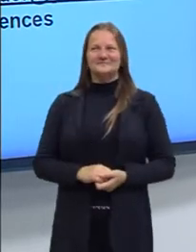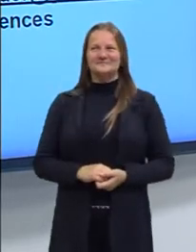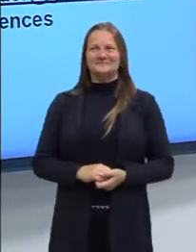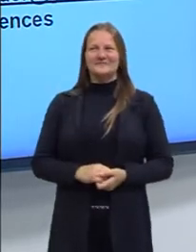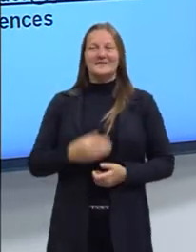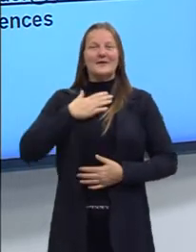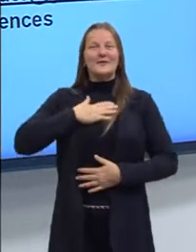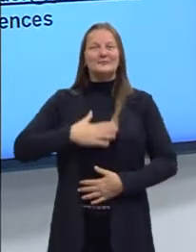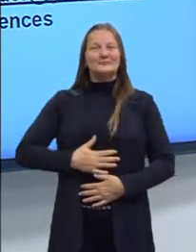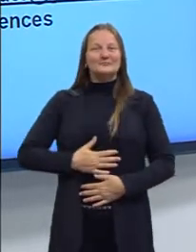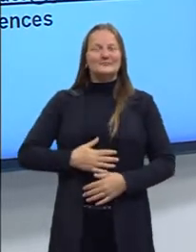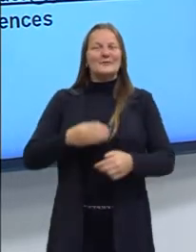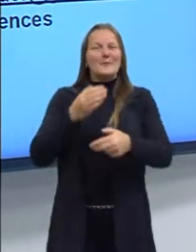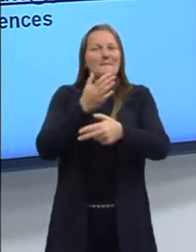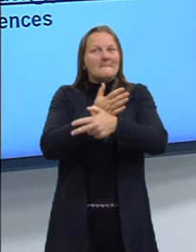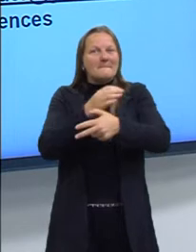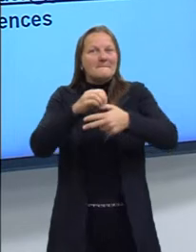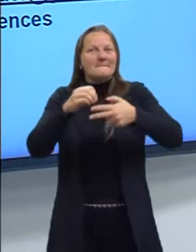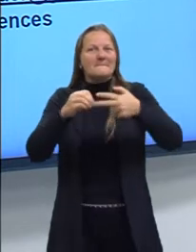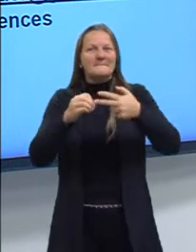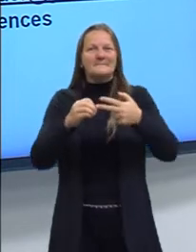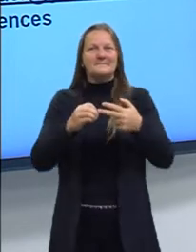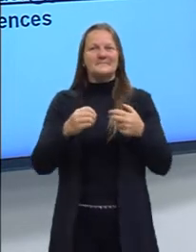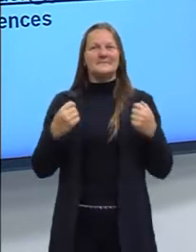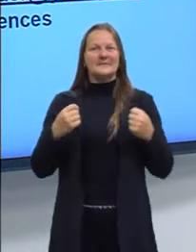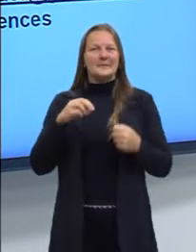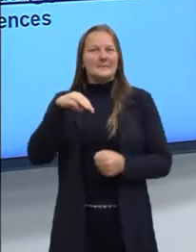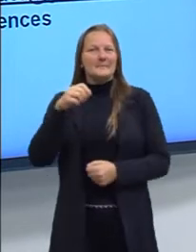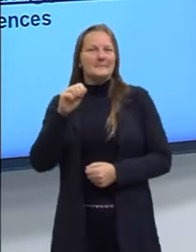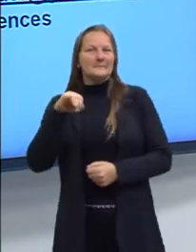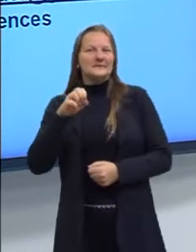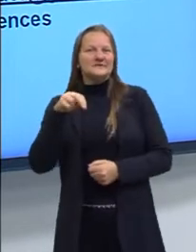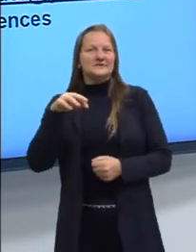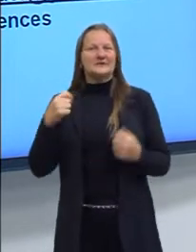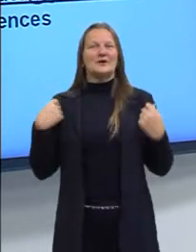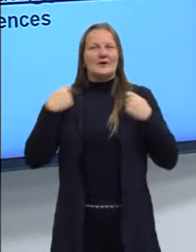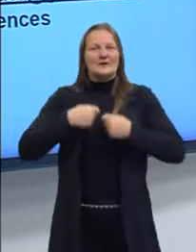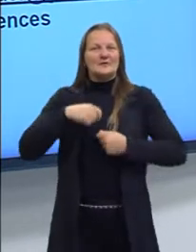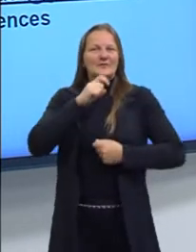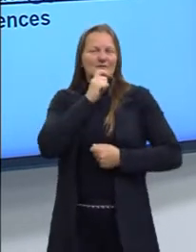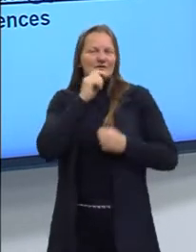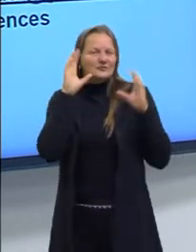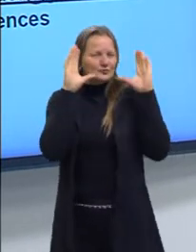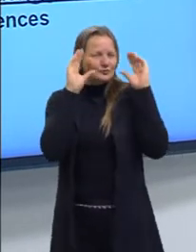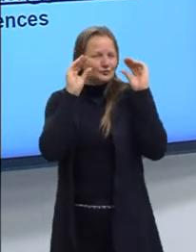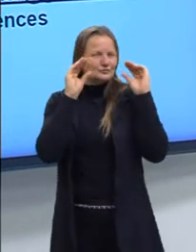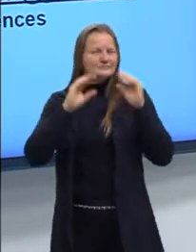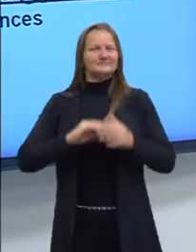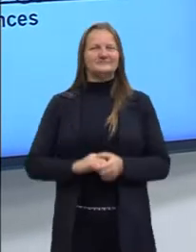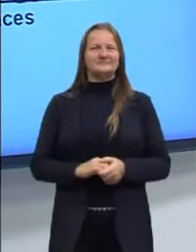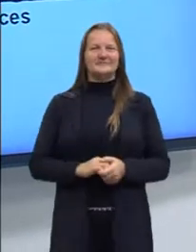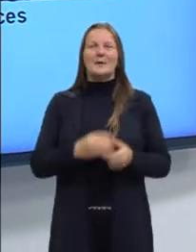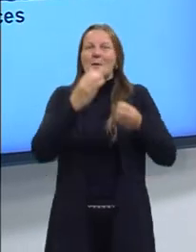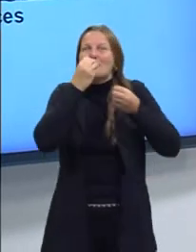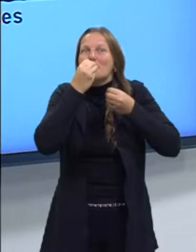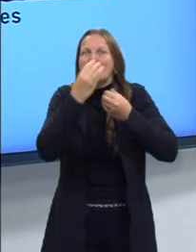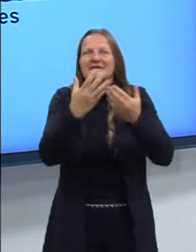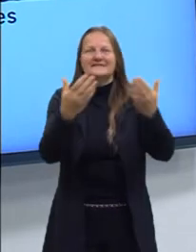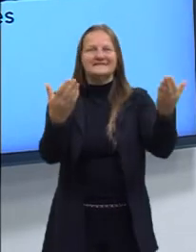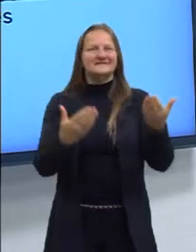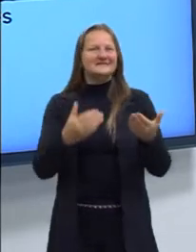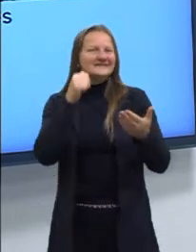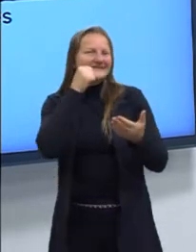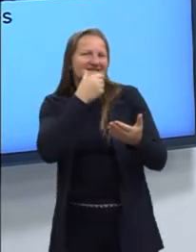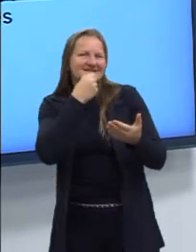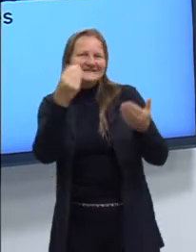a camiseta do projeto pré-enem na cor magenta com um casaco verde escuro. Bem-vindo, bem